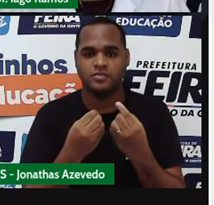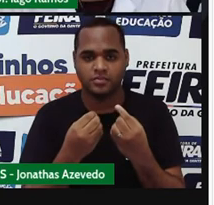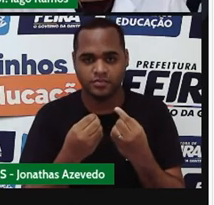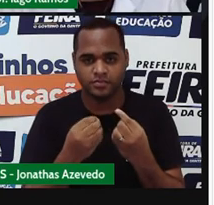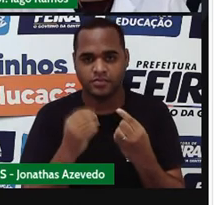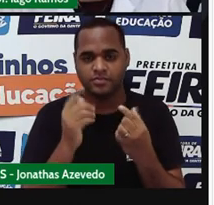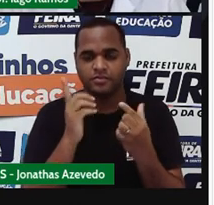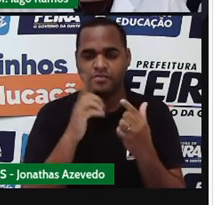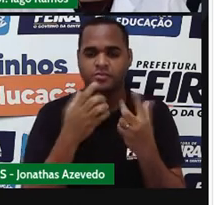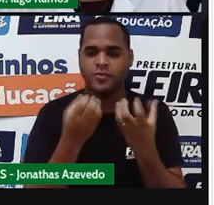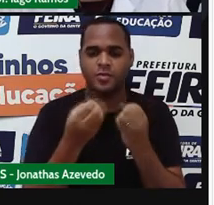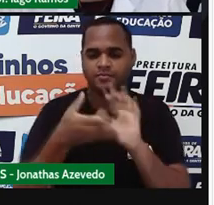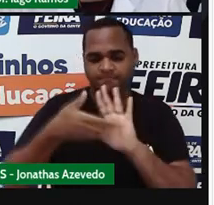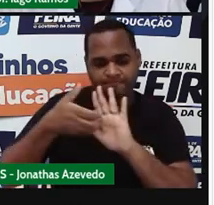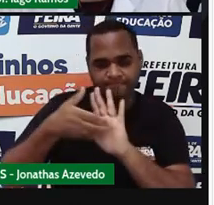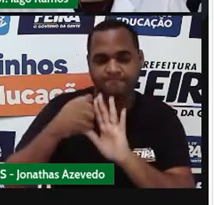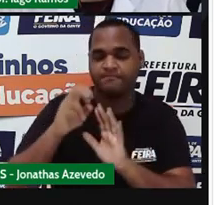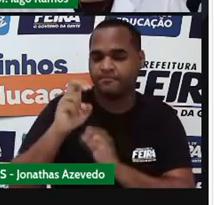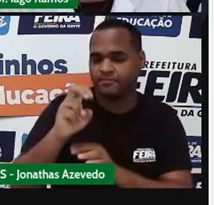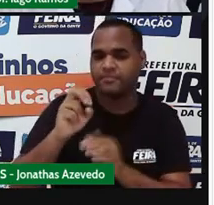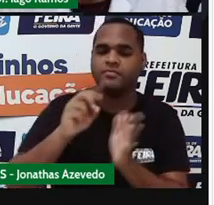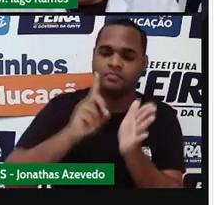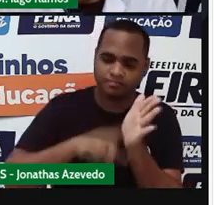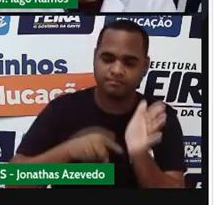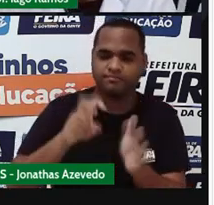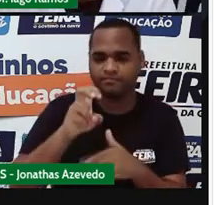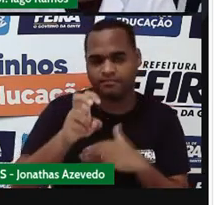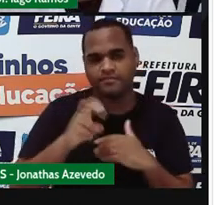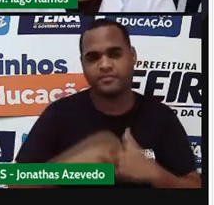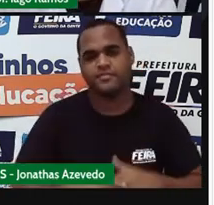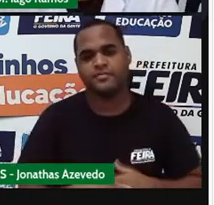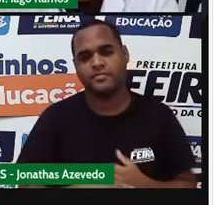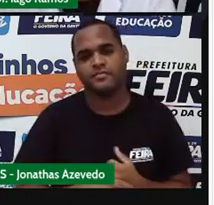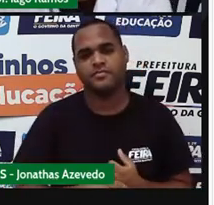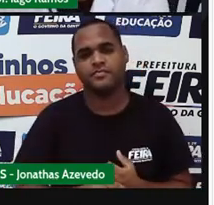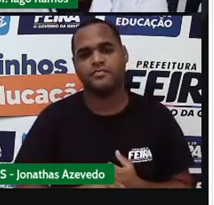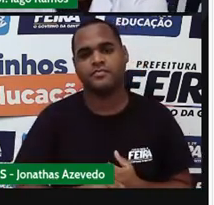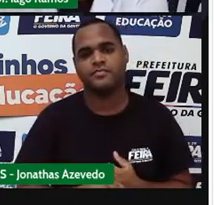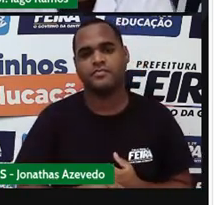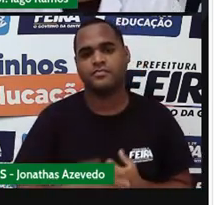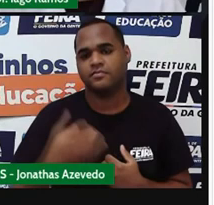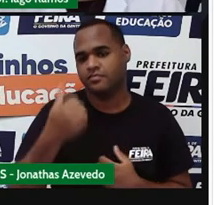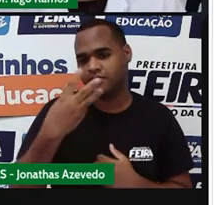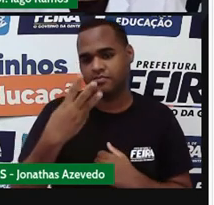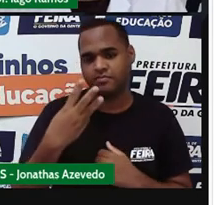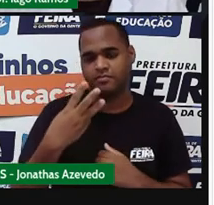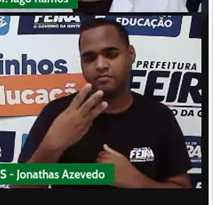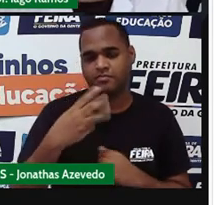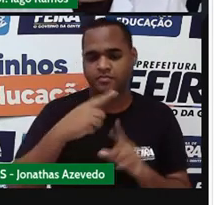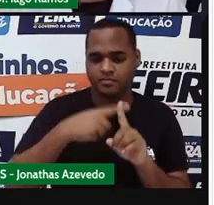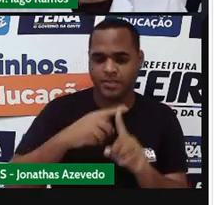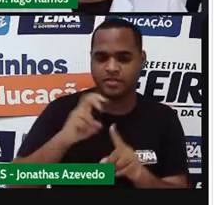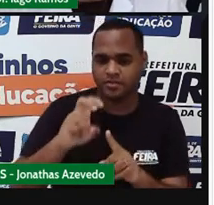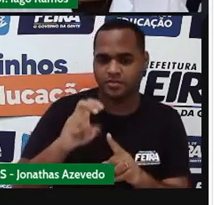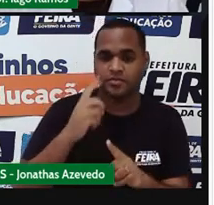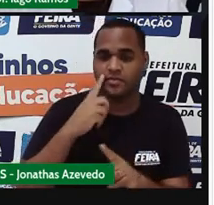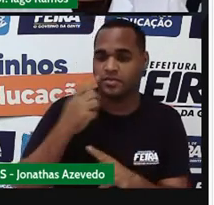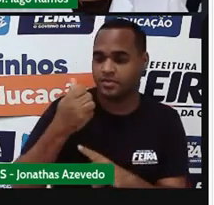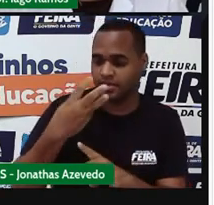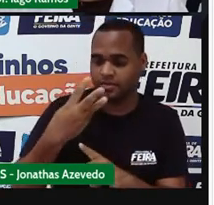5 significa fazer menos 5 então onde tem 13 mais 5 a gente só vai escrever 13 menos 5